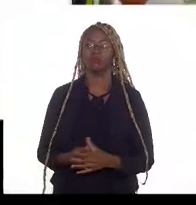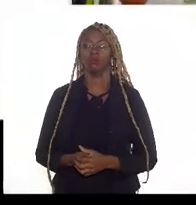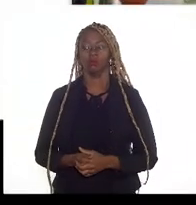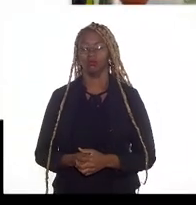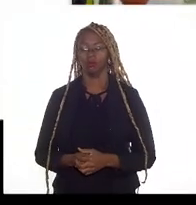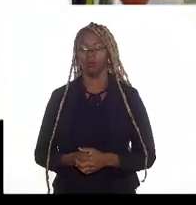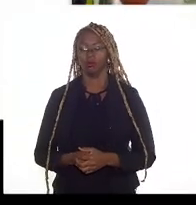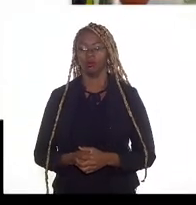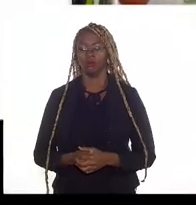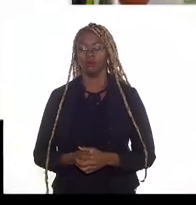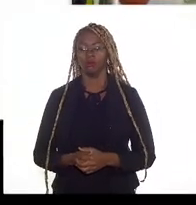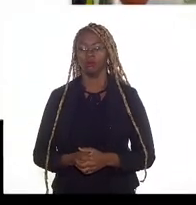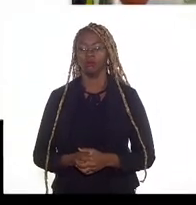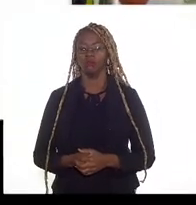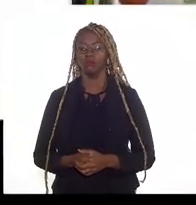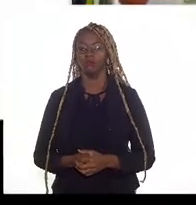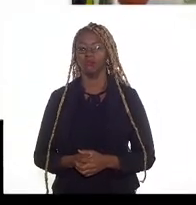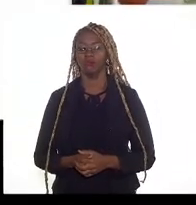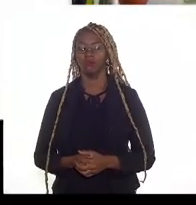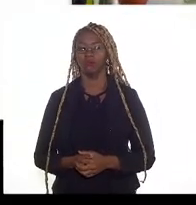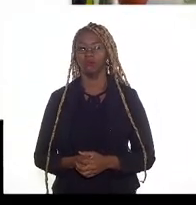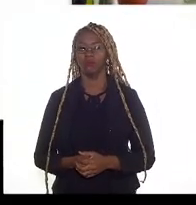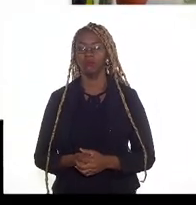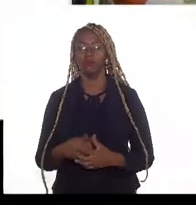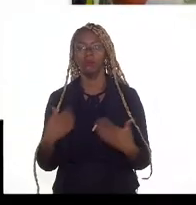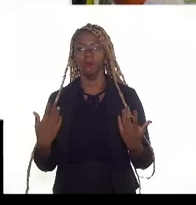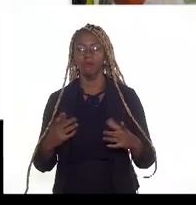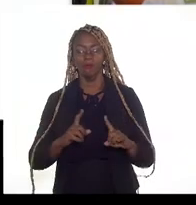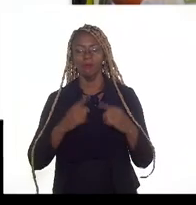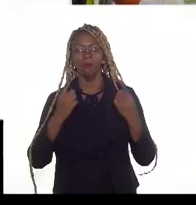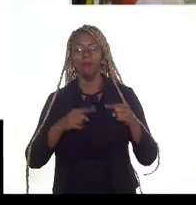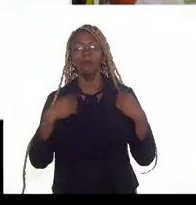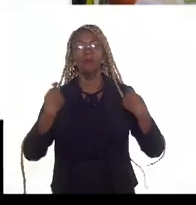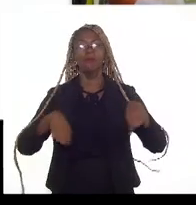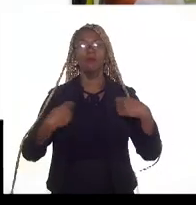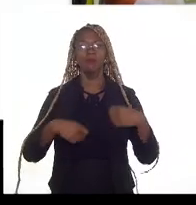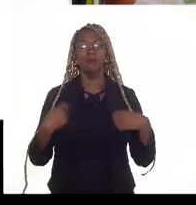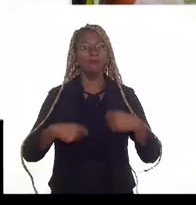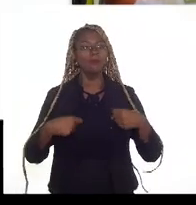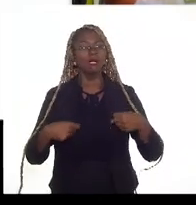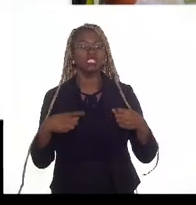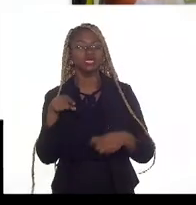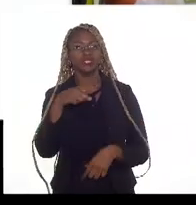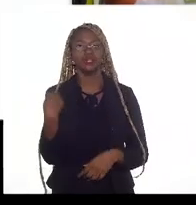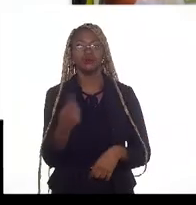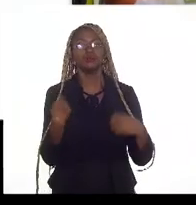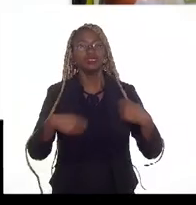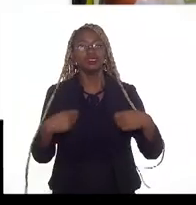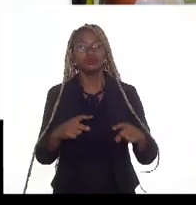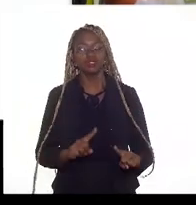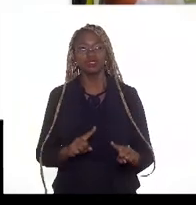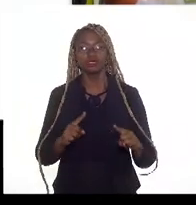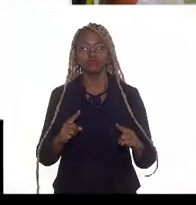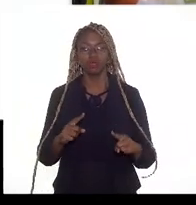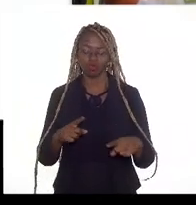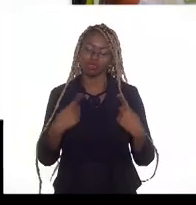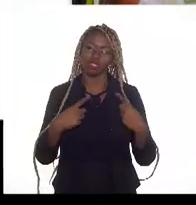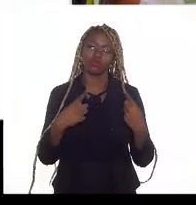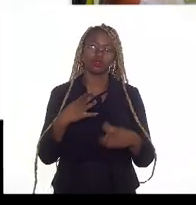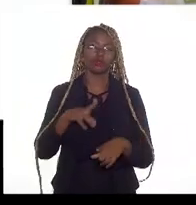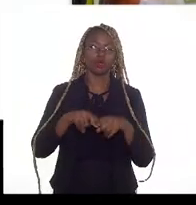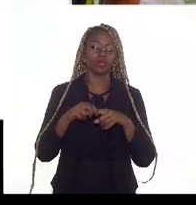para que a gente atinja isso já é um desafio de demanda, a gente precisa de demanda para a colocação desse gás.